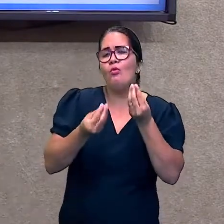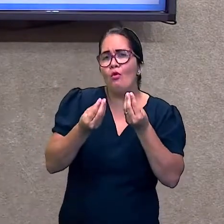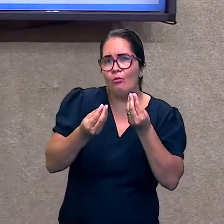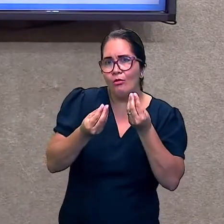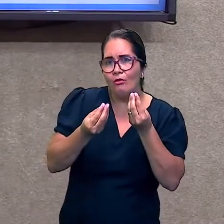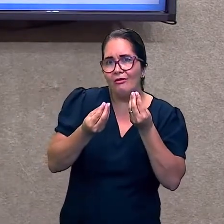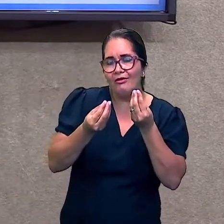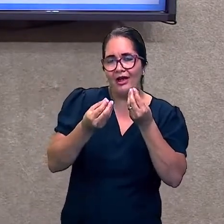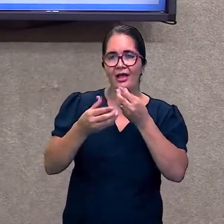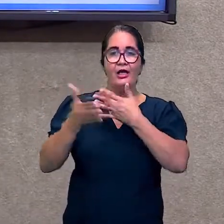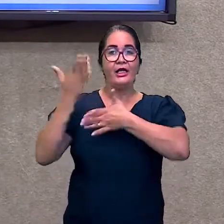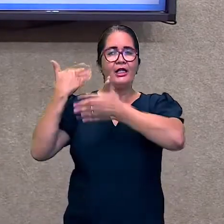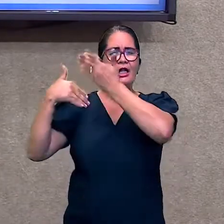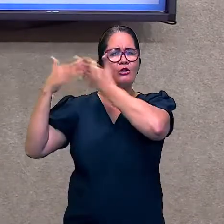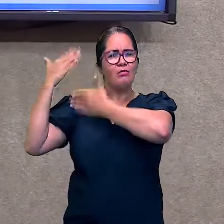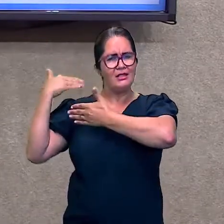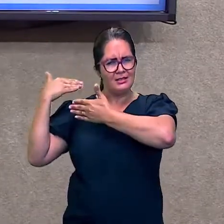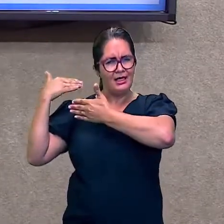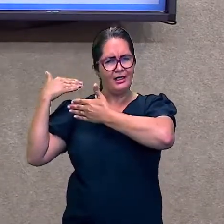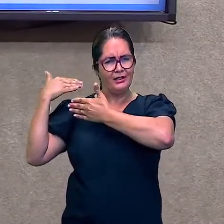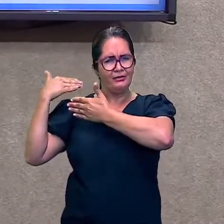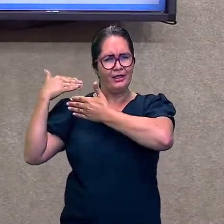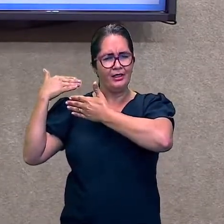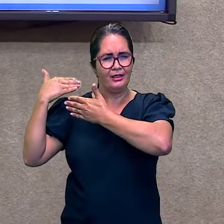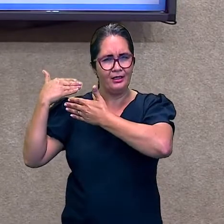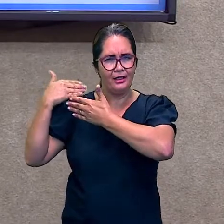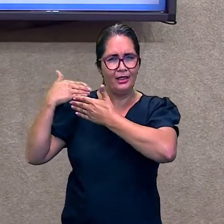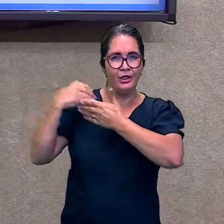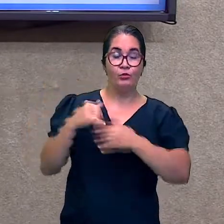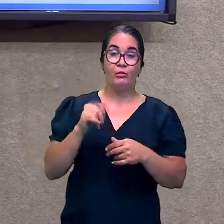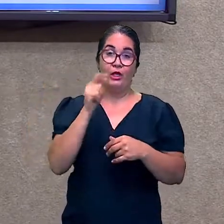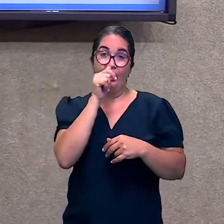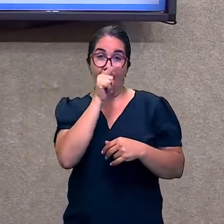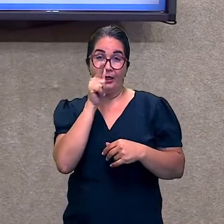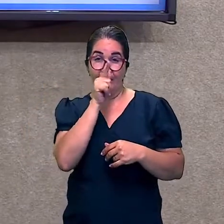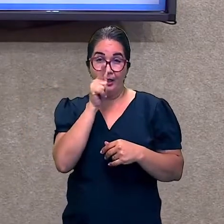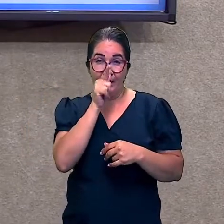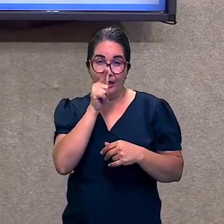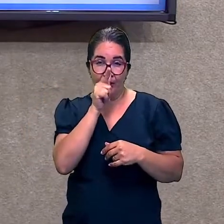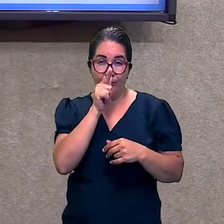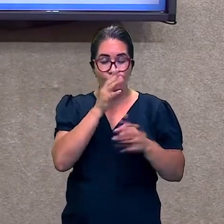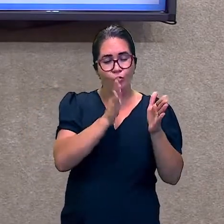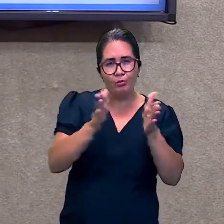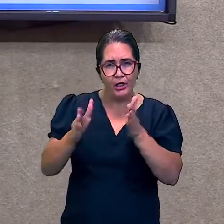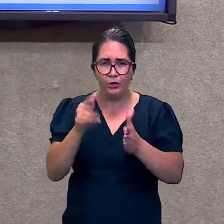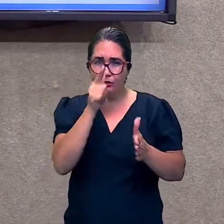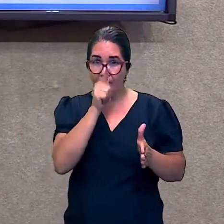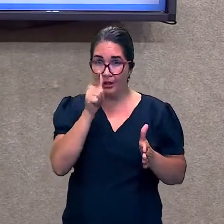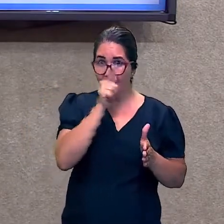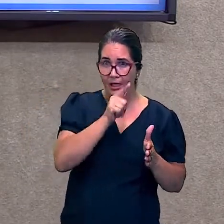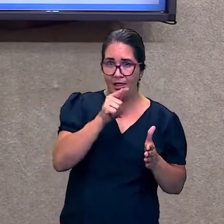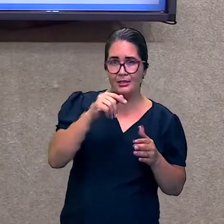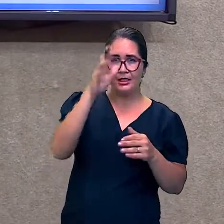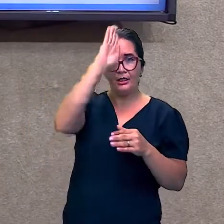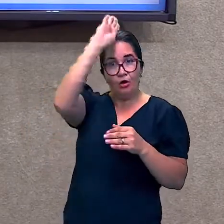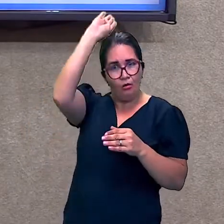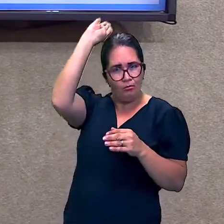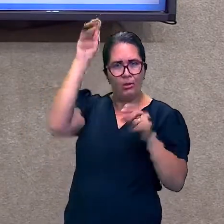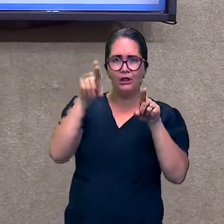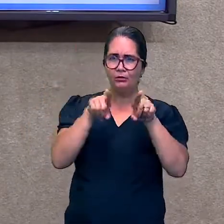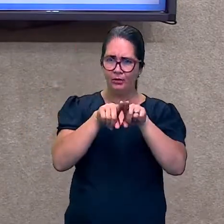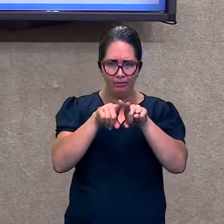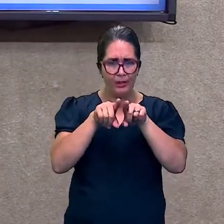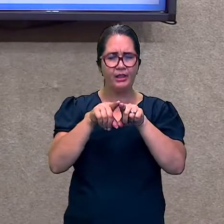período greco-romano. E passando agora pelo tempo medieval,